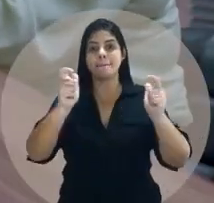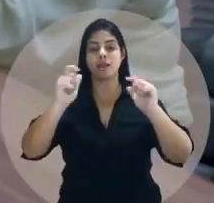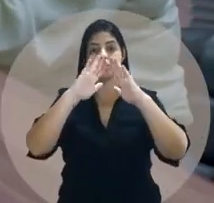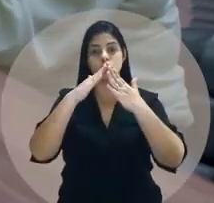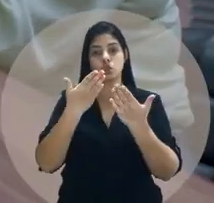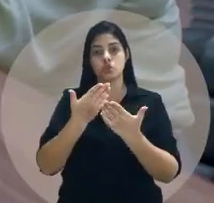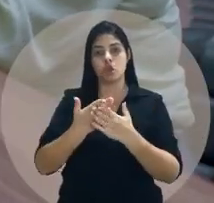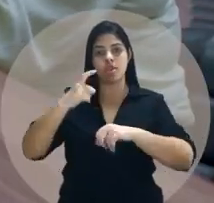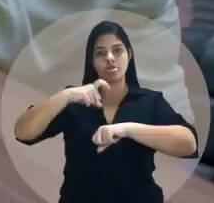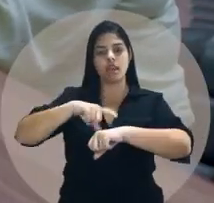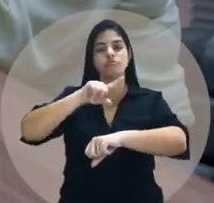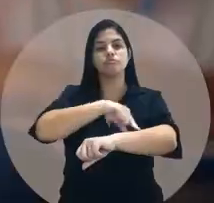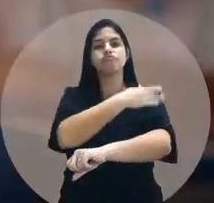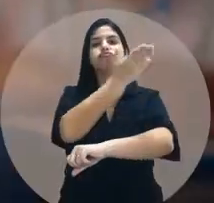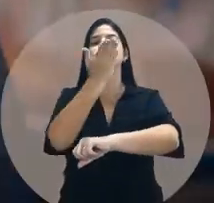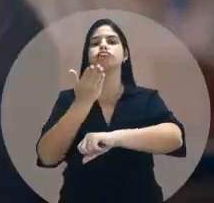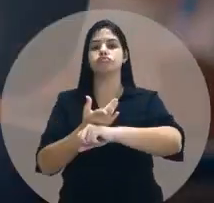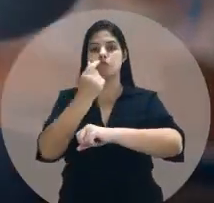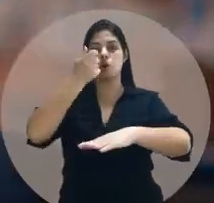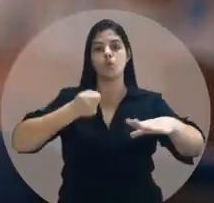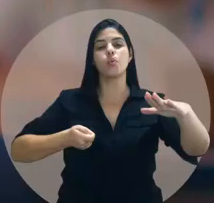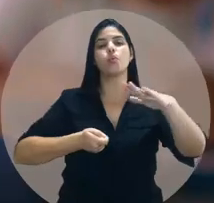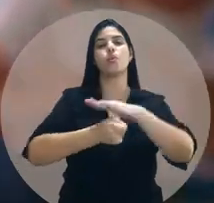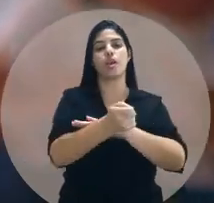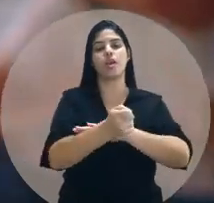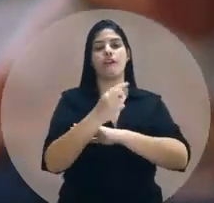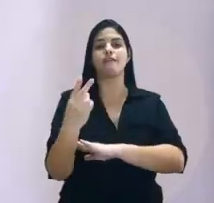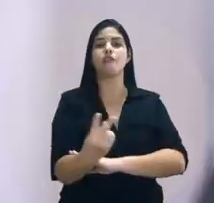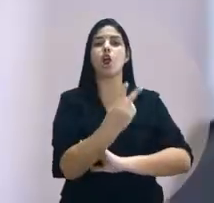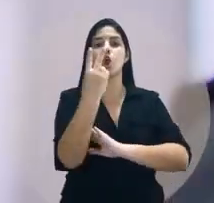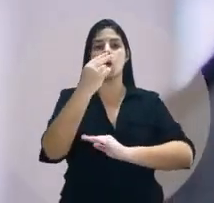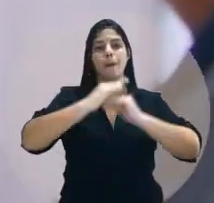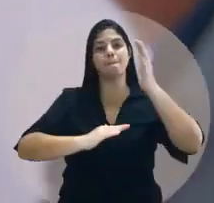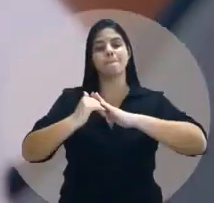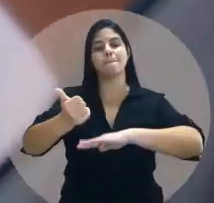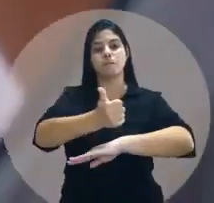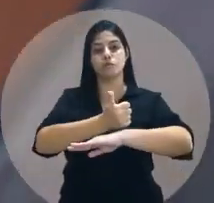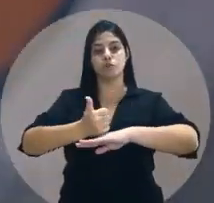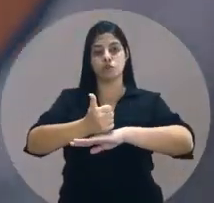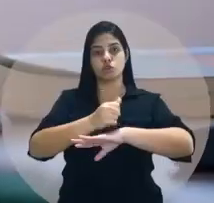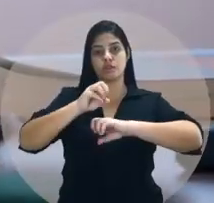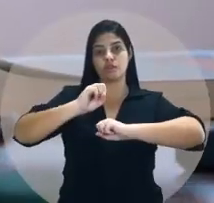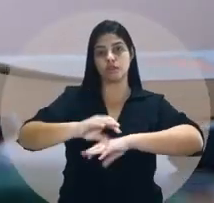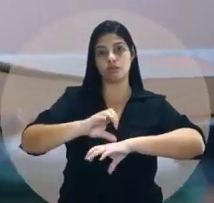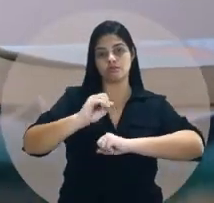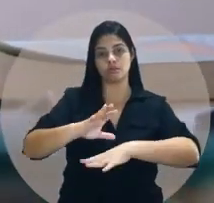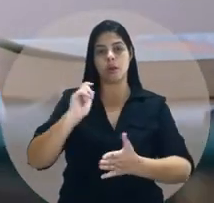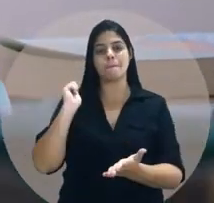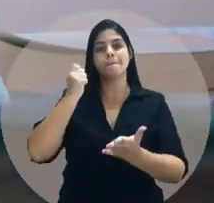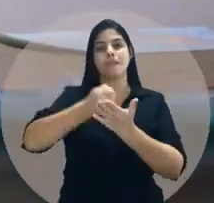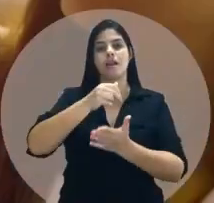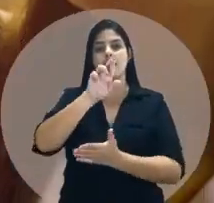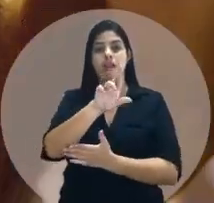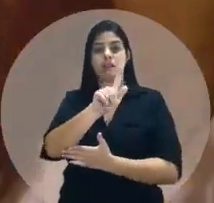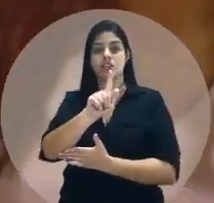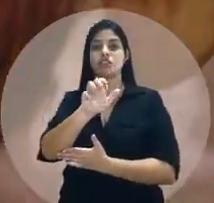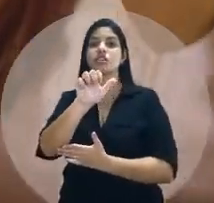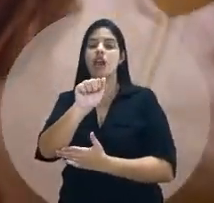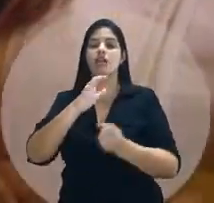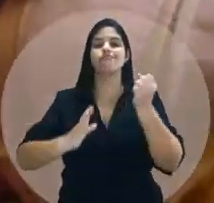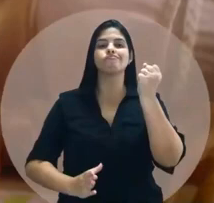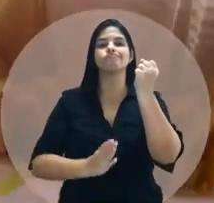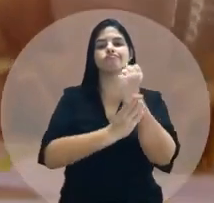as escolas em tempo integral e investir pesado na valorização do profissional de educação com o pagamento da RGA